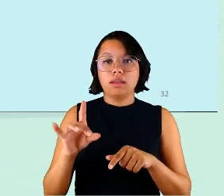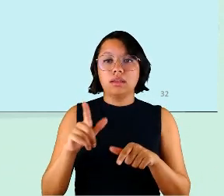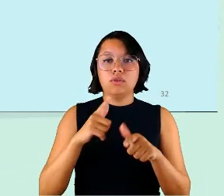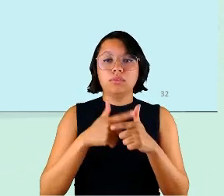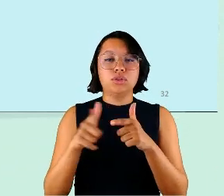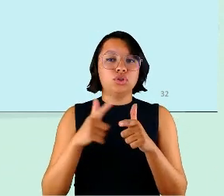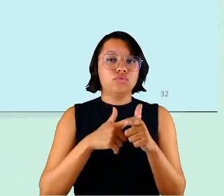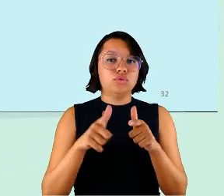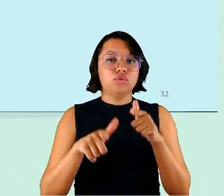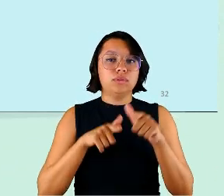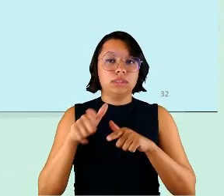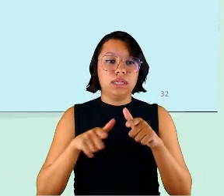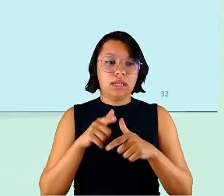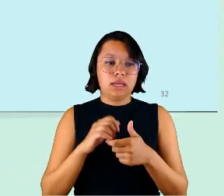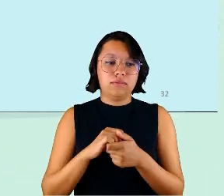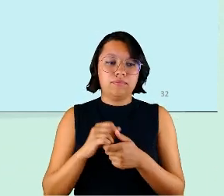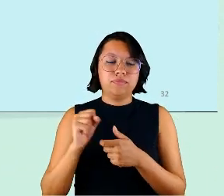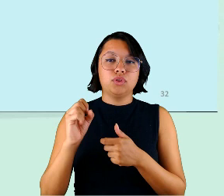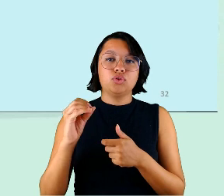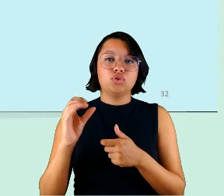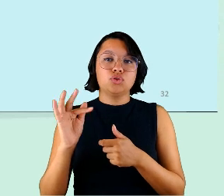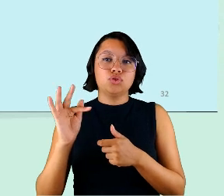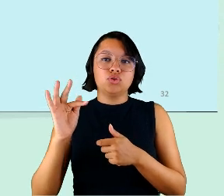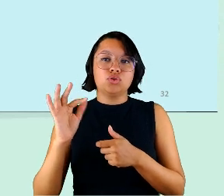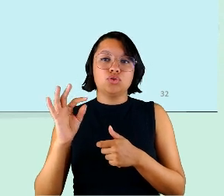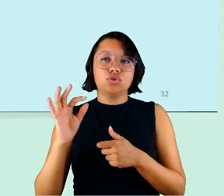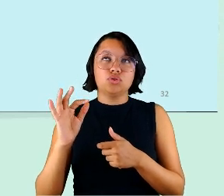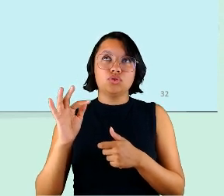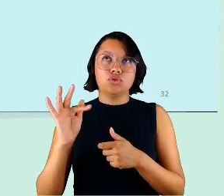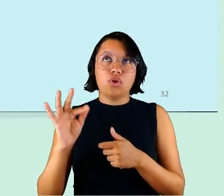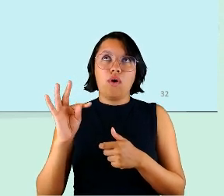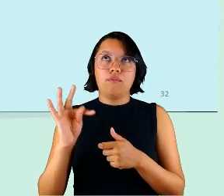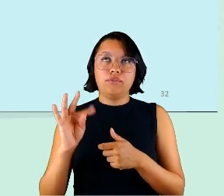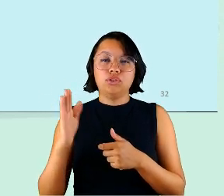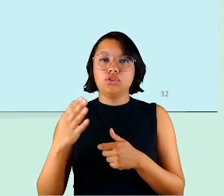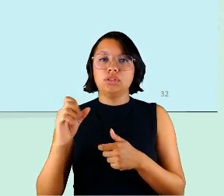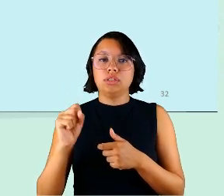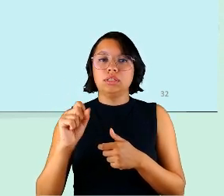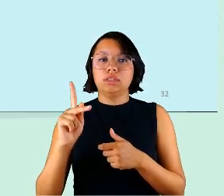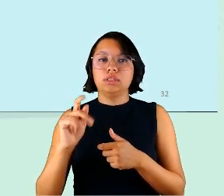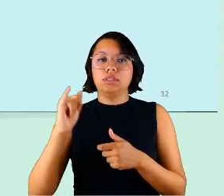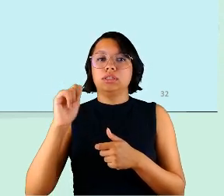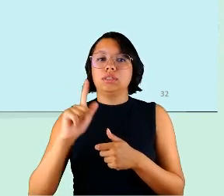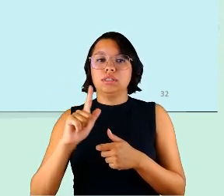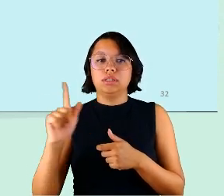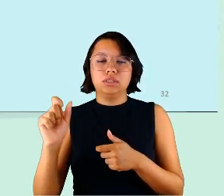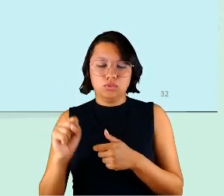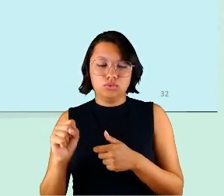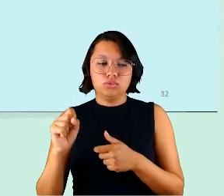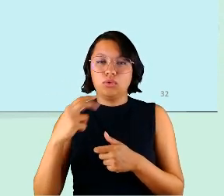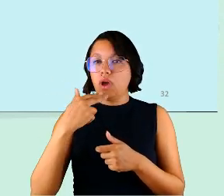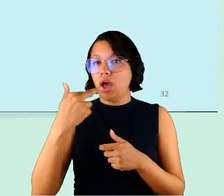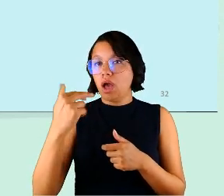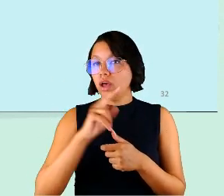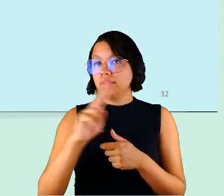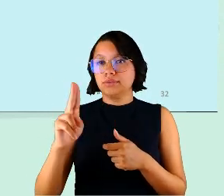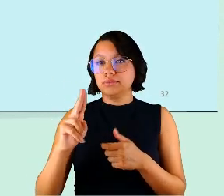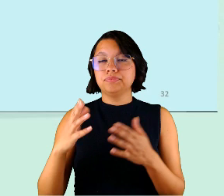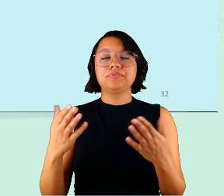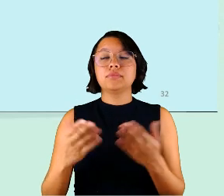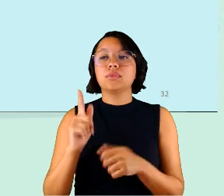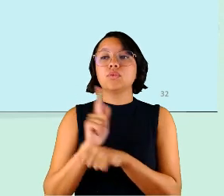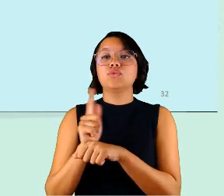tarefas essa é uma soft skills não é uma hard skills de gestor que ele nessa condição de pandemia